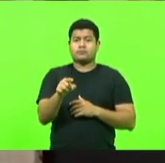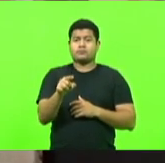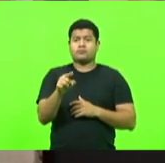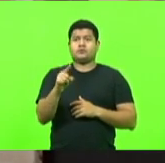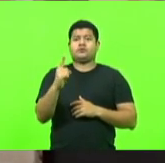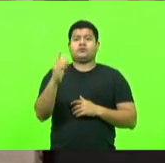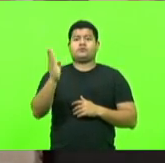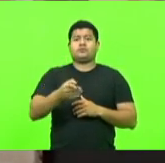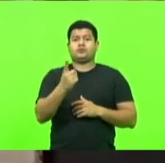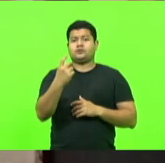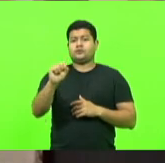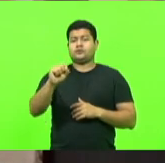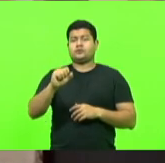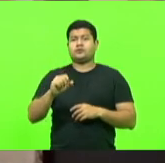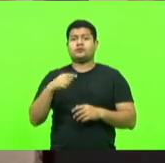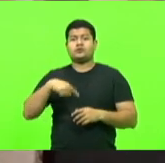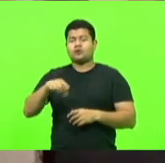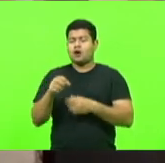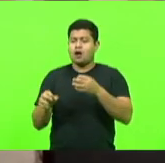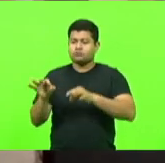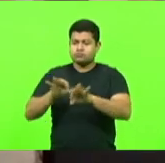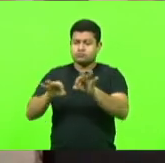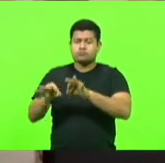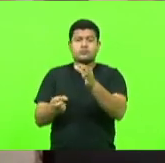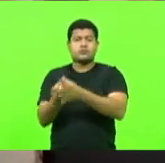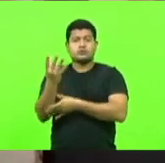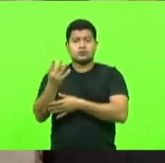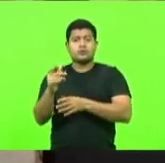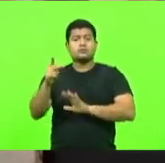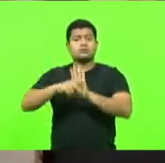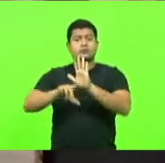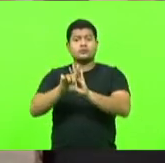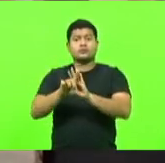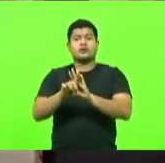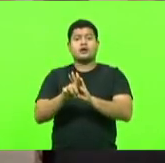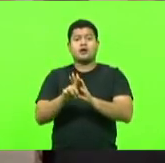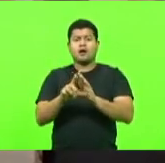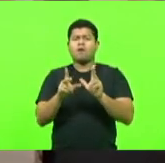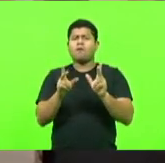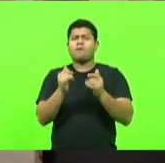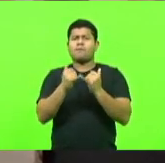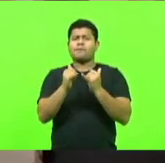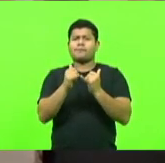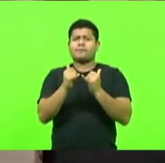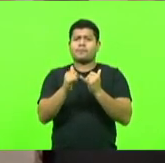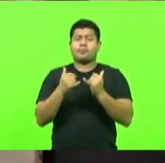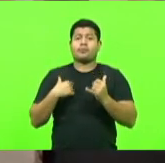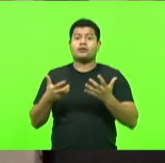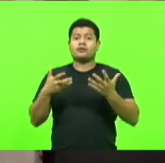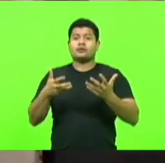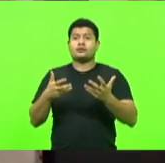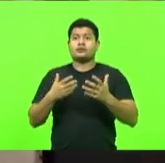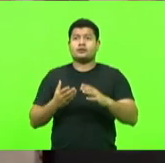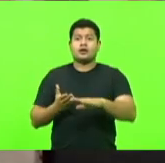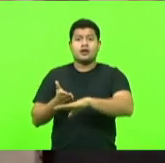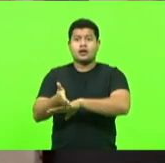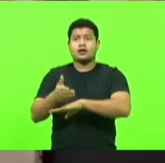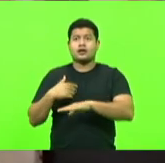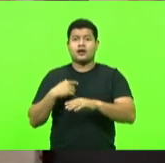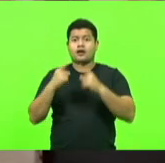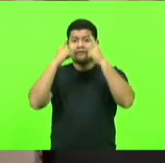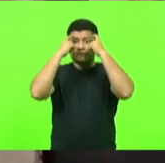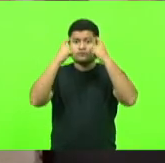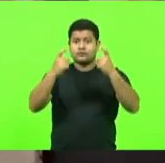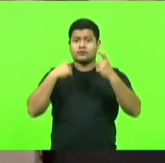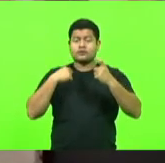elaboramos um projeto de lei semelhante que pretende levar para a sala de aula também o assunto violência